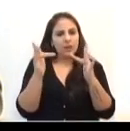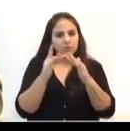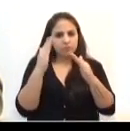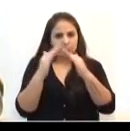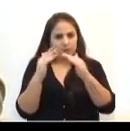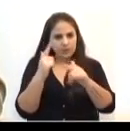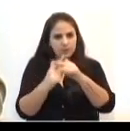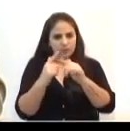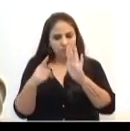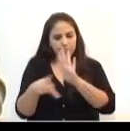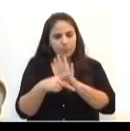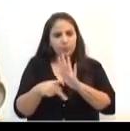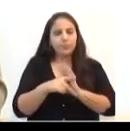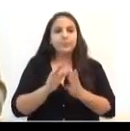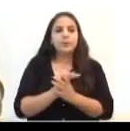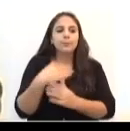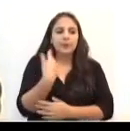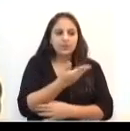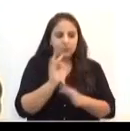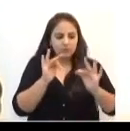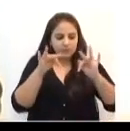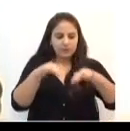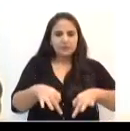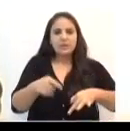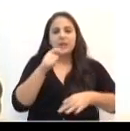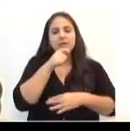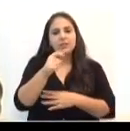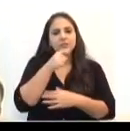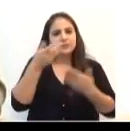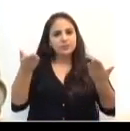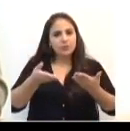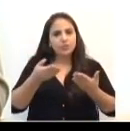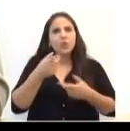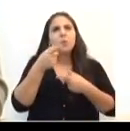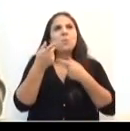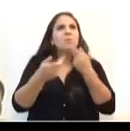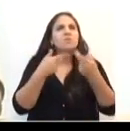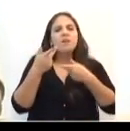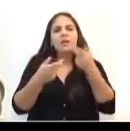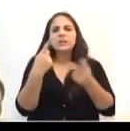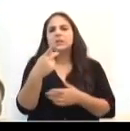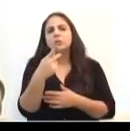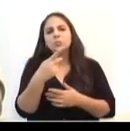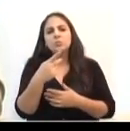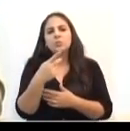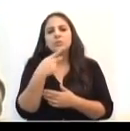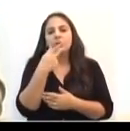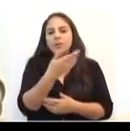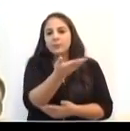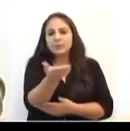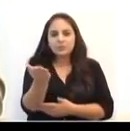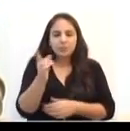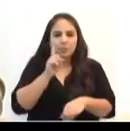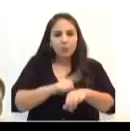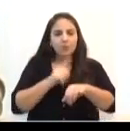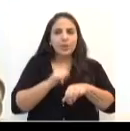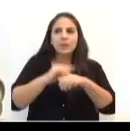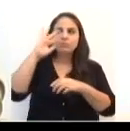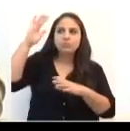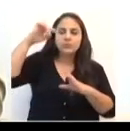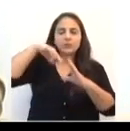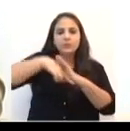paróquia. E para a gente encerrar a entrevista de hoje, qual a mensagem que fica, então, neste momento de